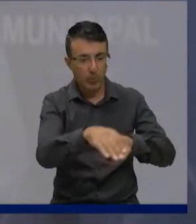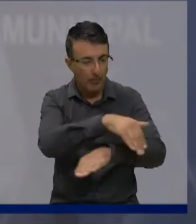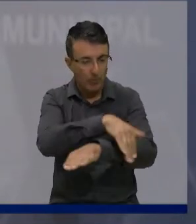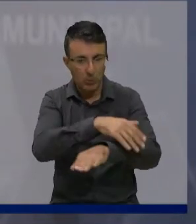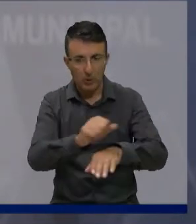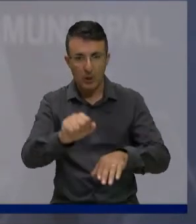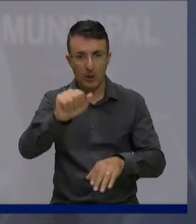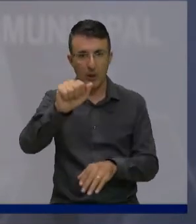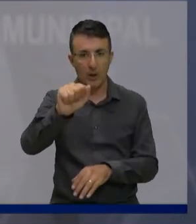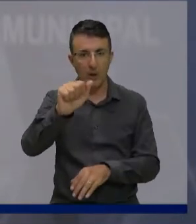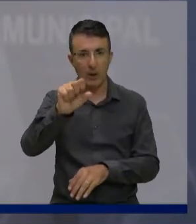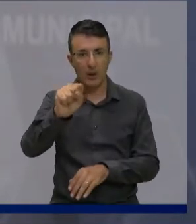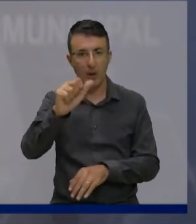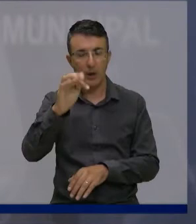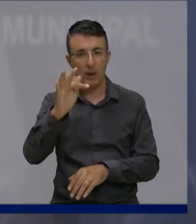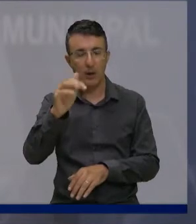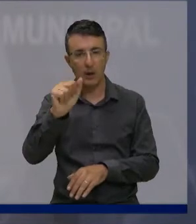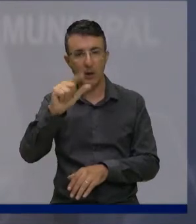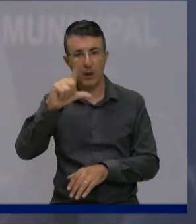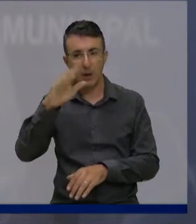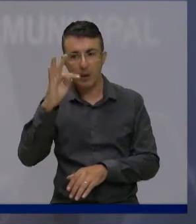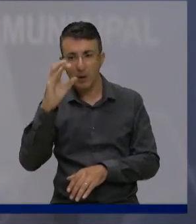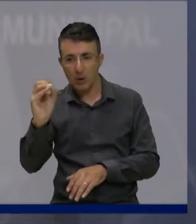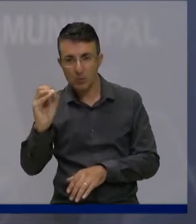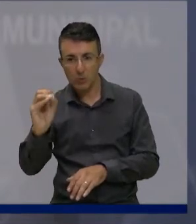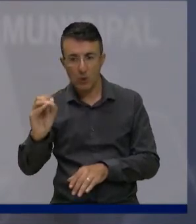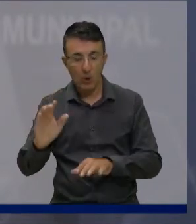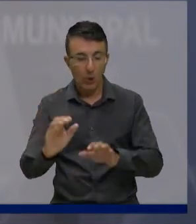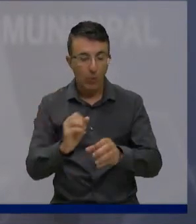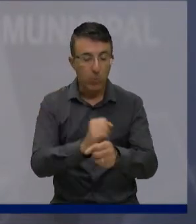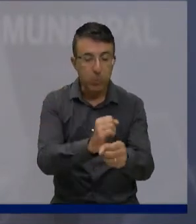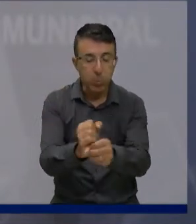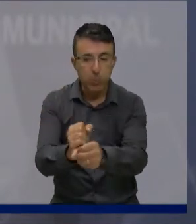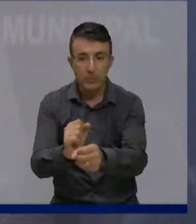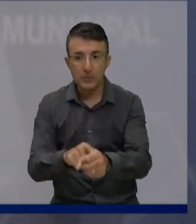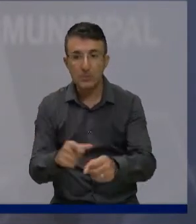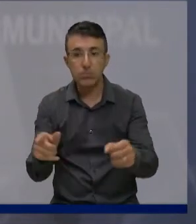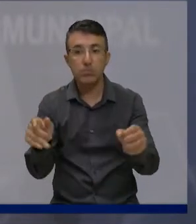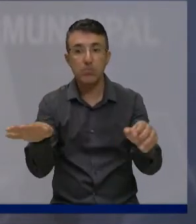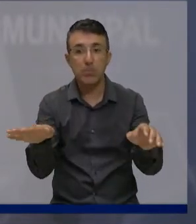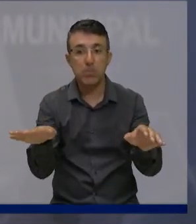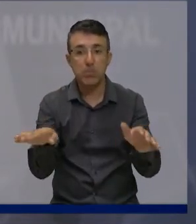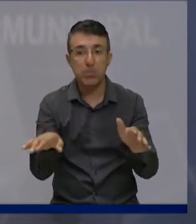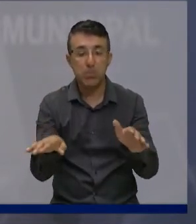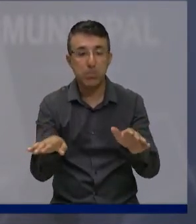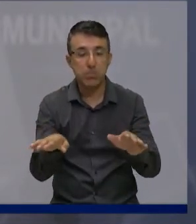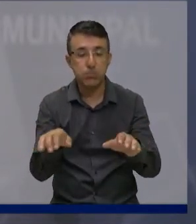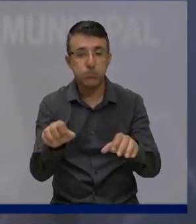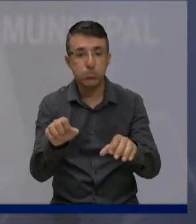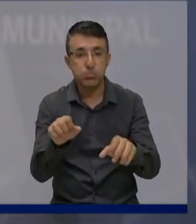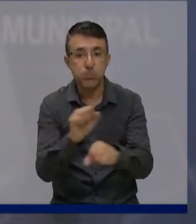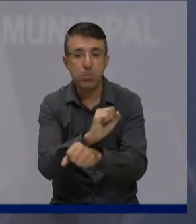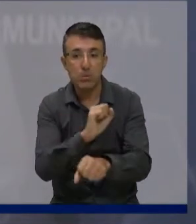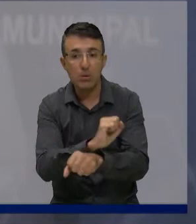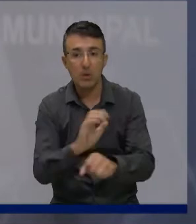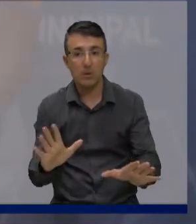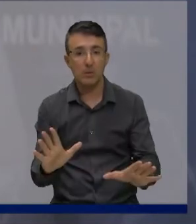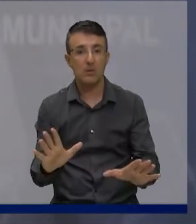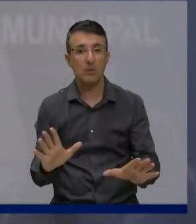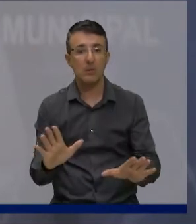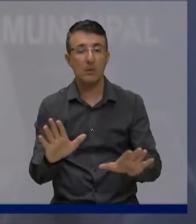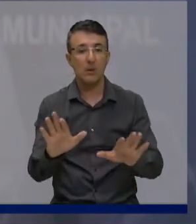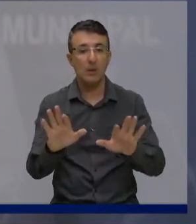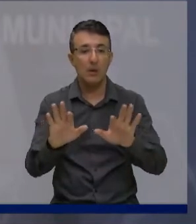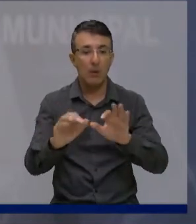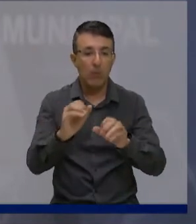partido, tinha um candidato irregular, eu fiquei fora com quase 6 mil votos. Então, fiquei 8 anos fora e 8 anos